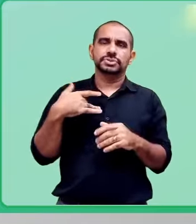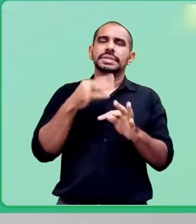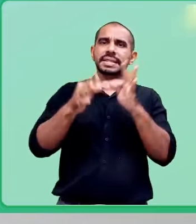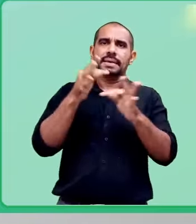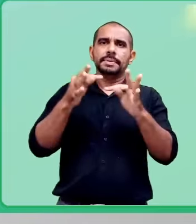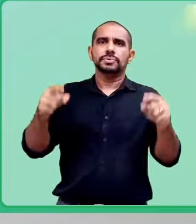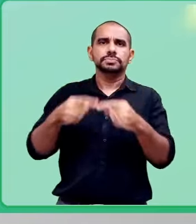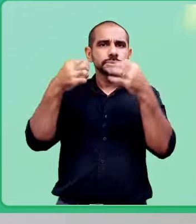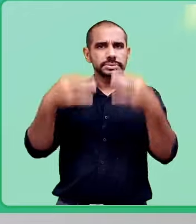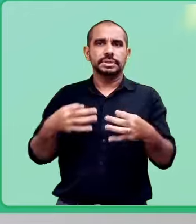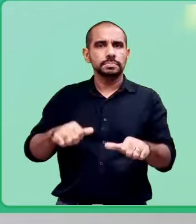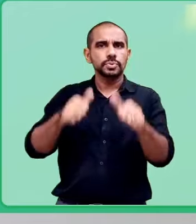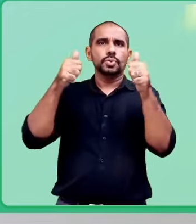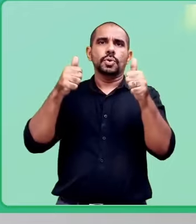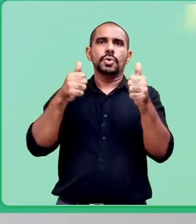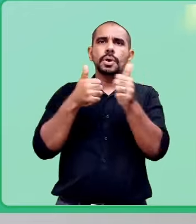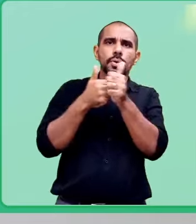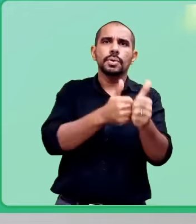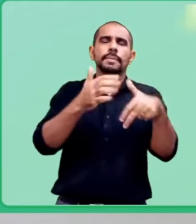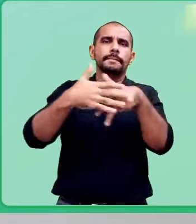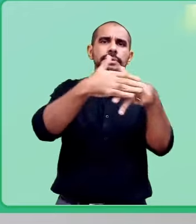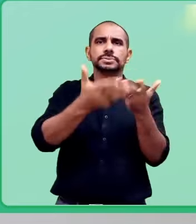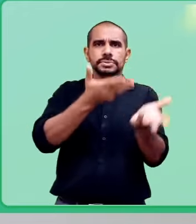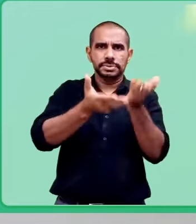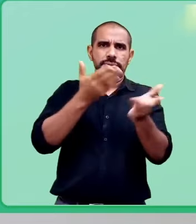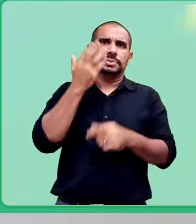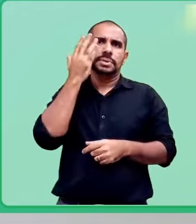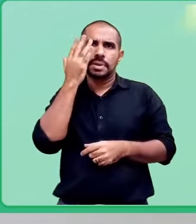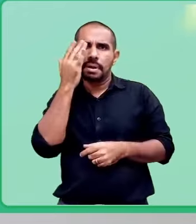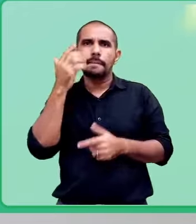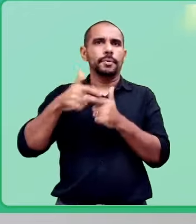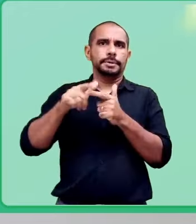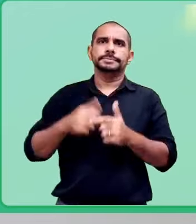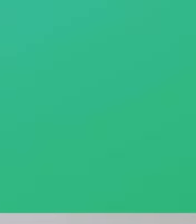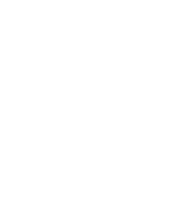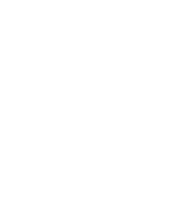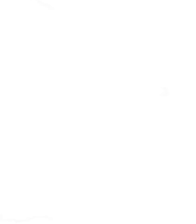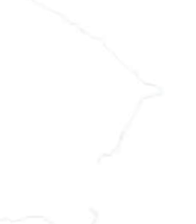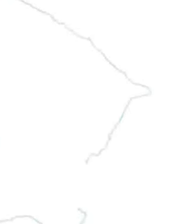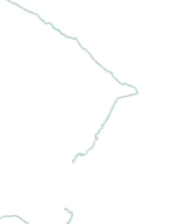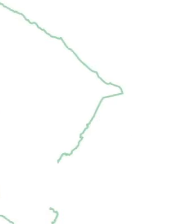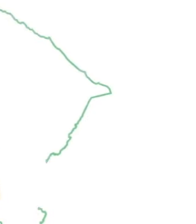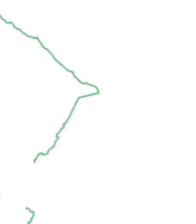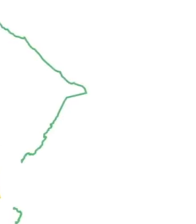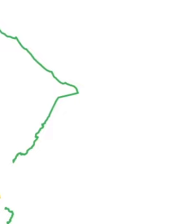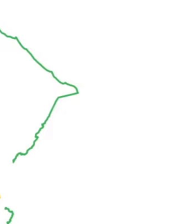ofertar o melhor tratamento e acompanhamento para os pacientes que têm um diagnóstico de glaucoma.